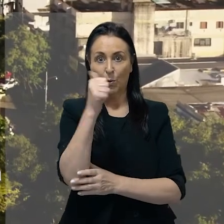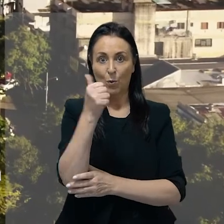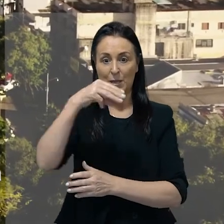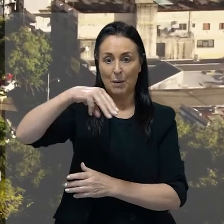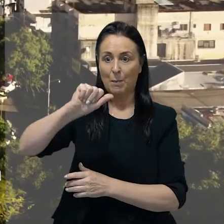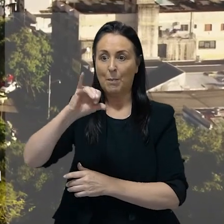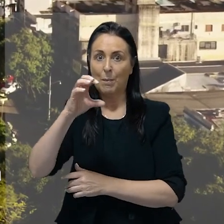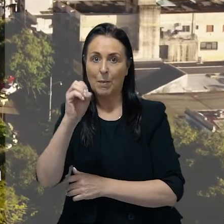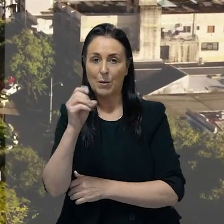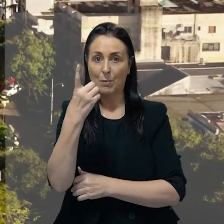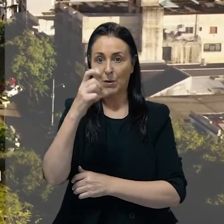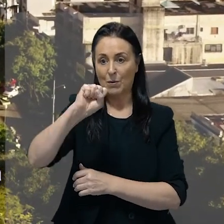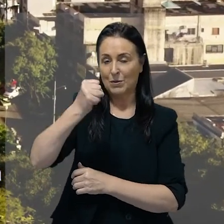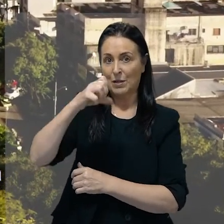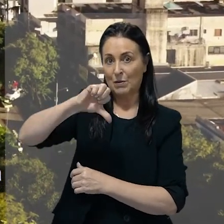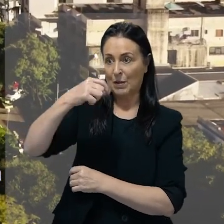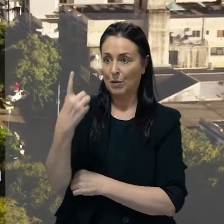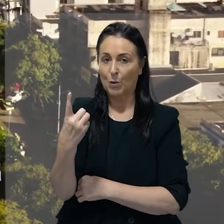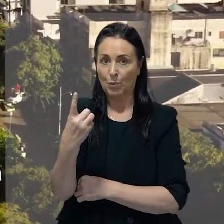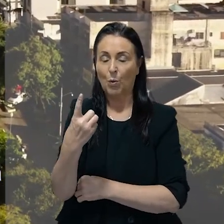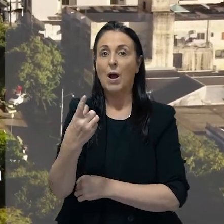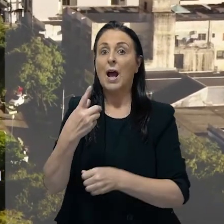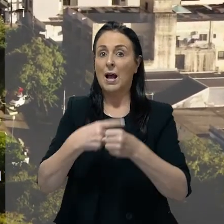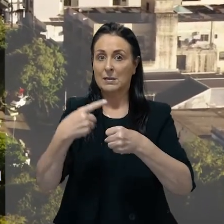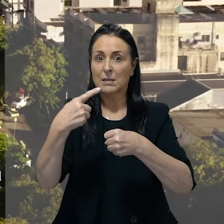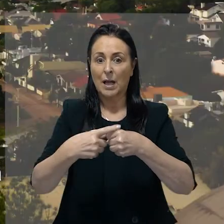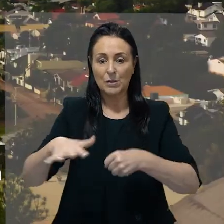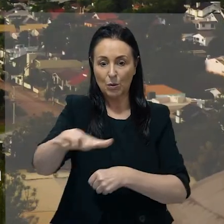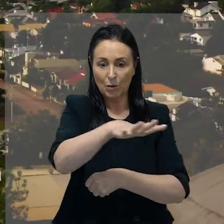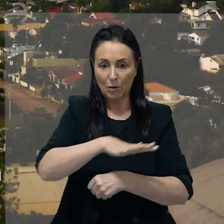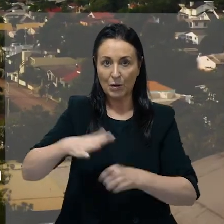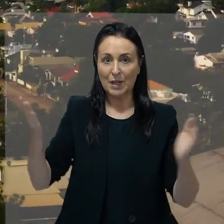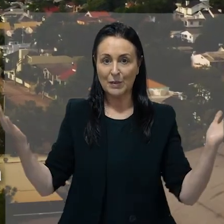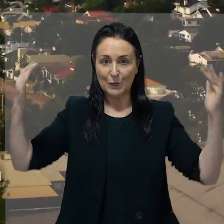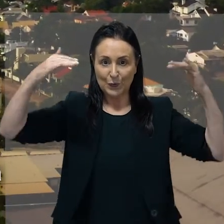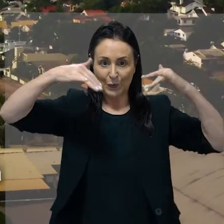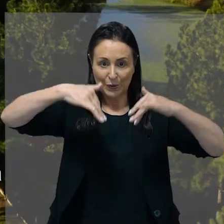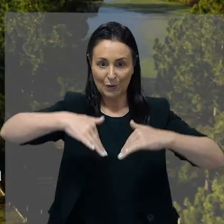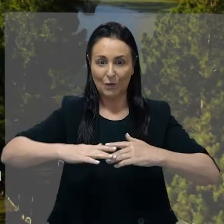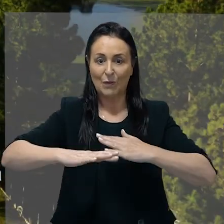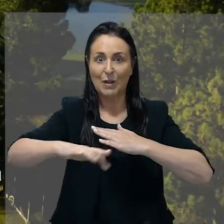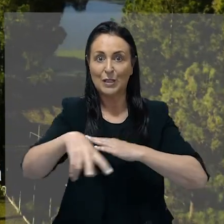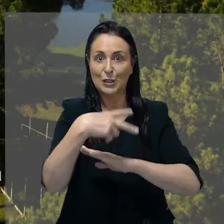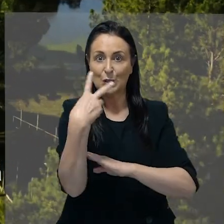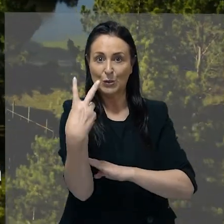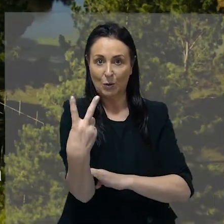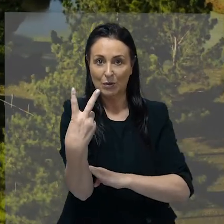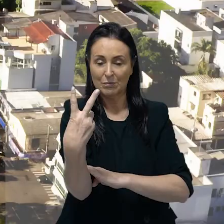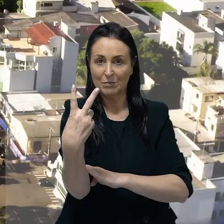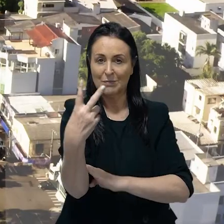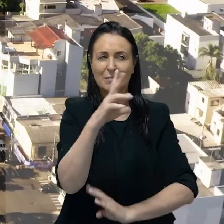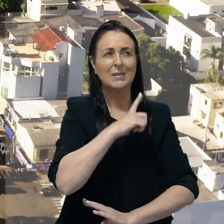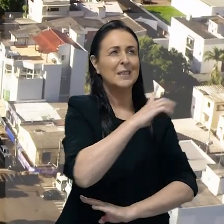Fundada em 11 de maio de 1891, Venâncio Aires está localizada entre os vales do Rio Pardo e Taquari,